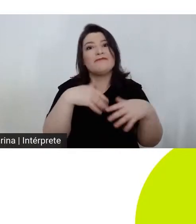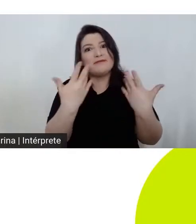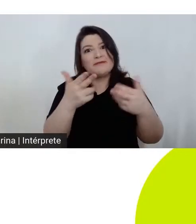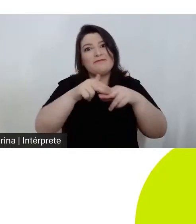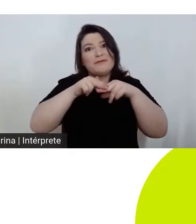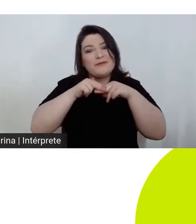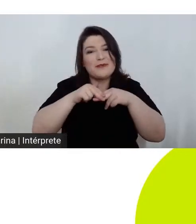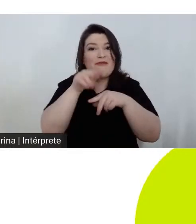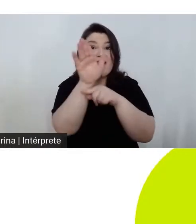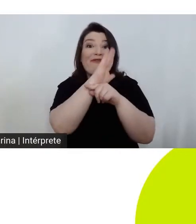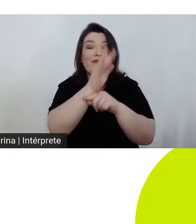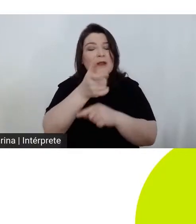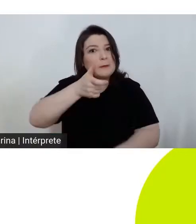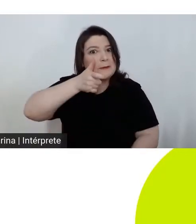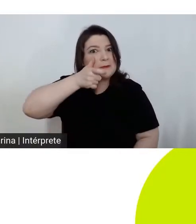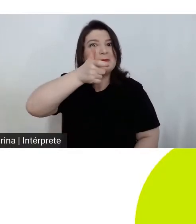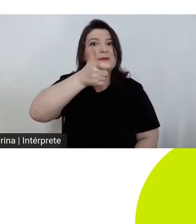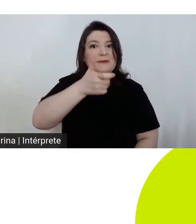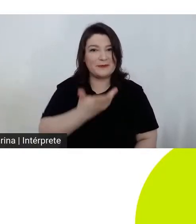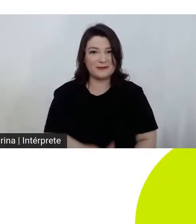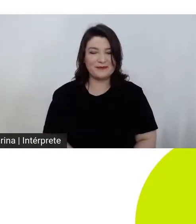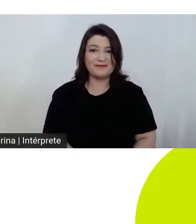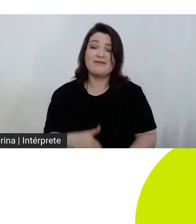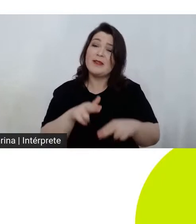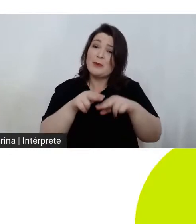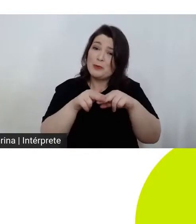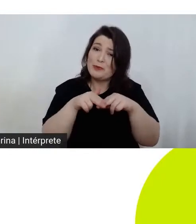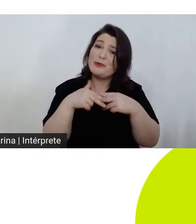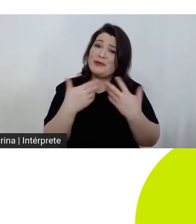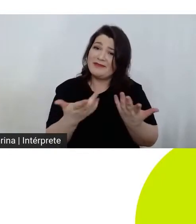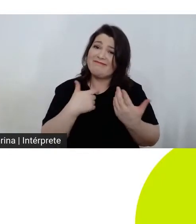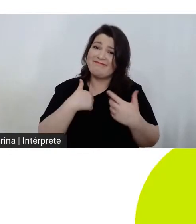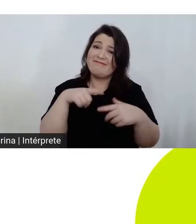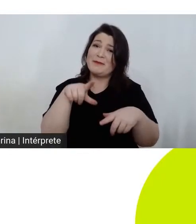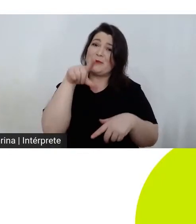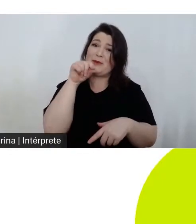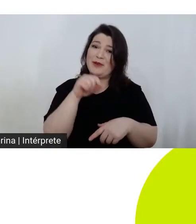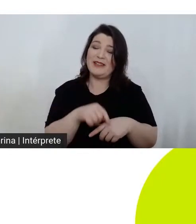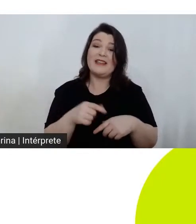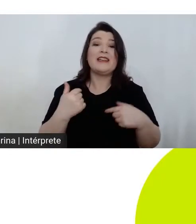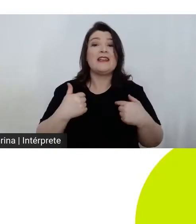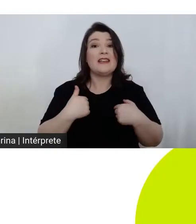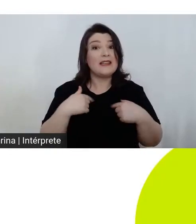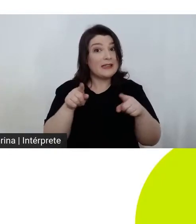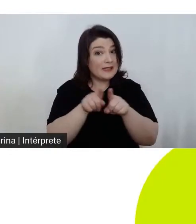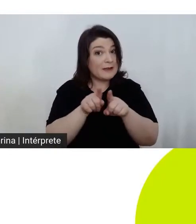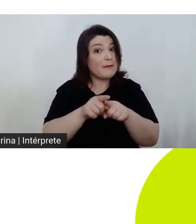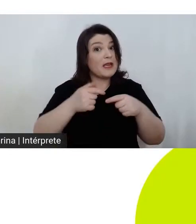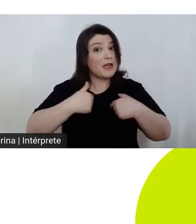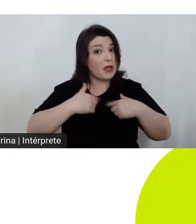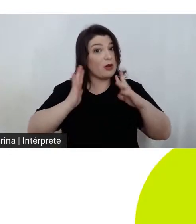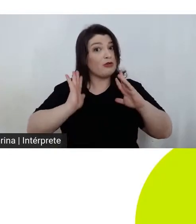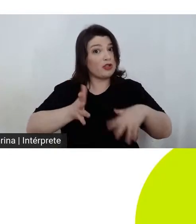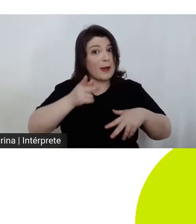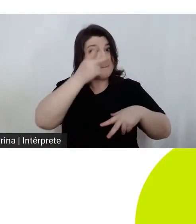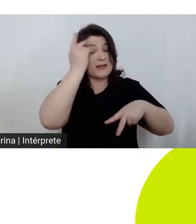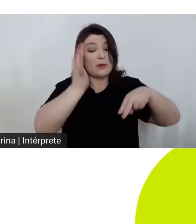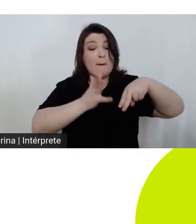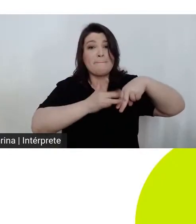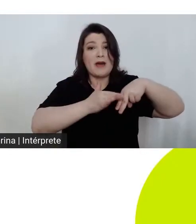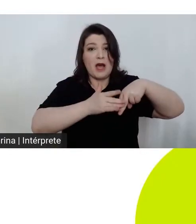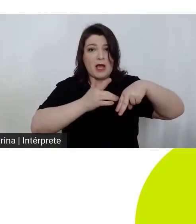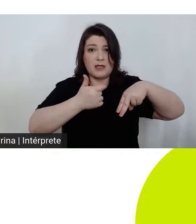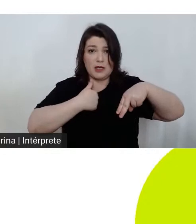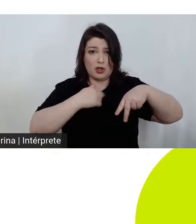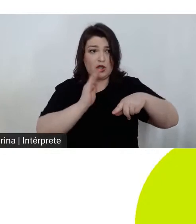Então, foi também por isso, e porque eu mesma já tive alguns pacientes, que eu posso dizer, que pareciam